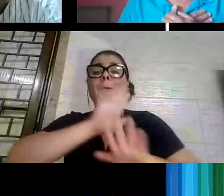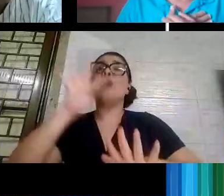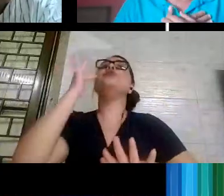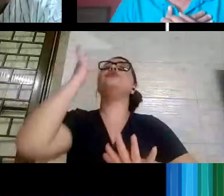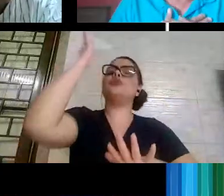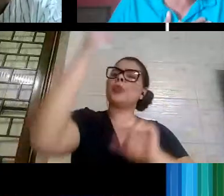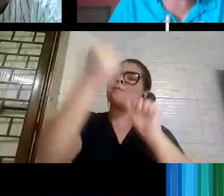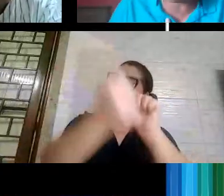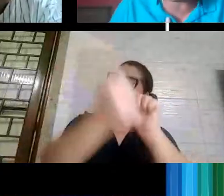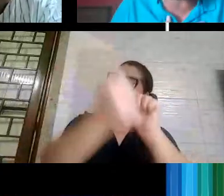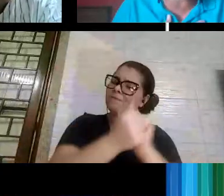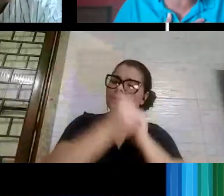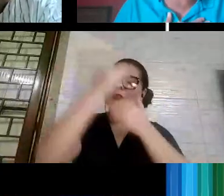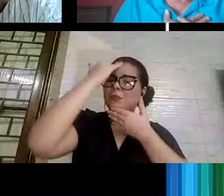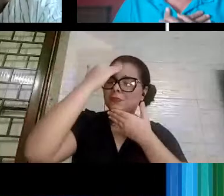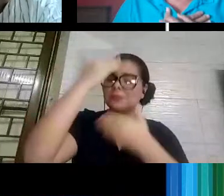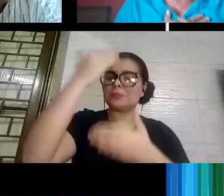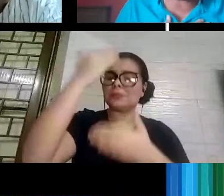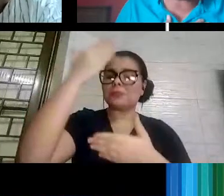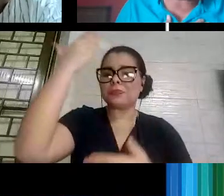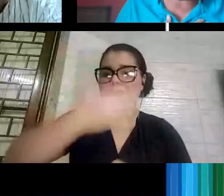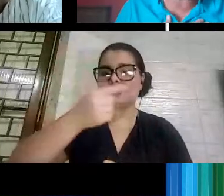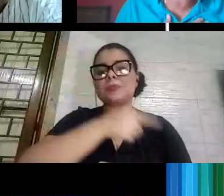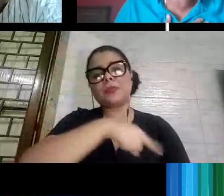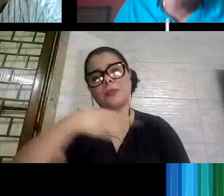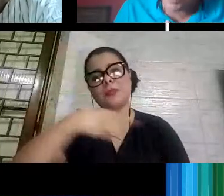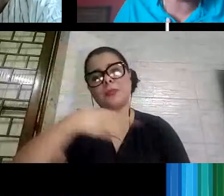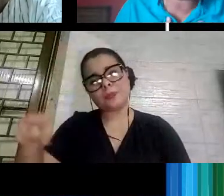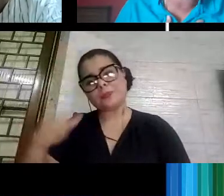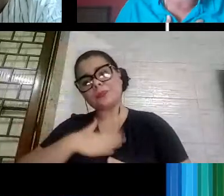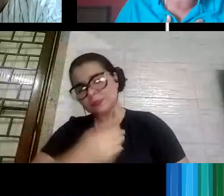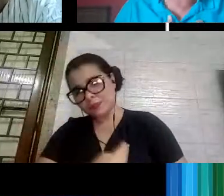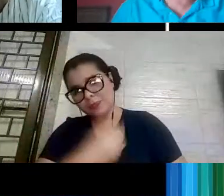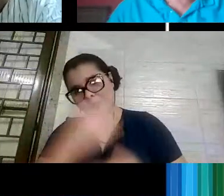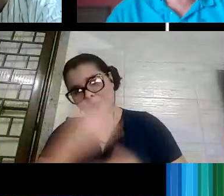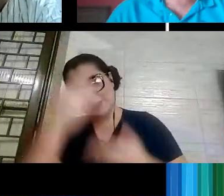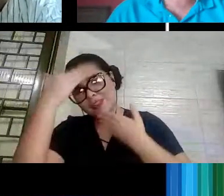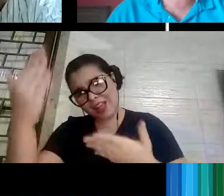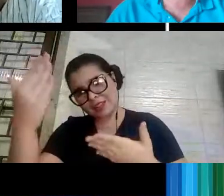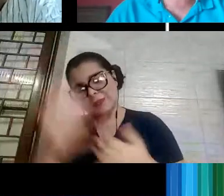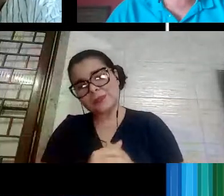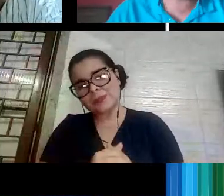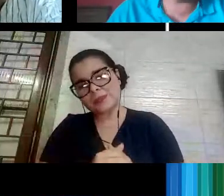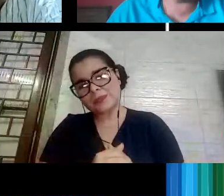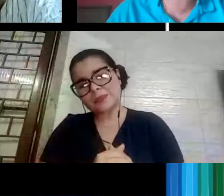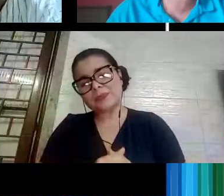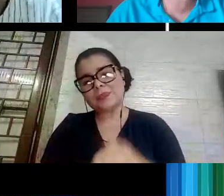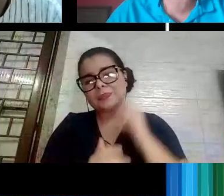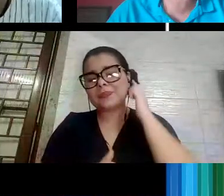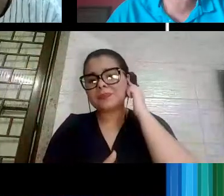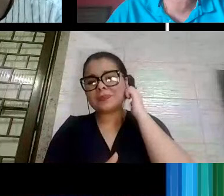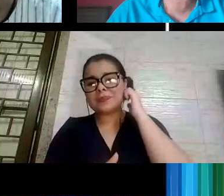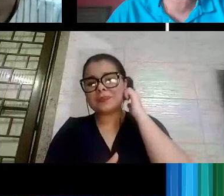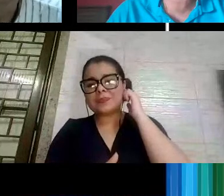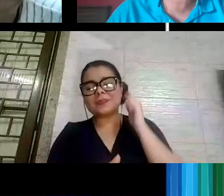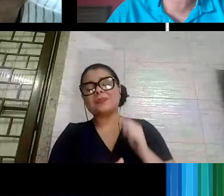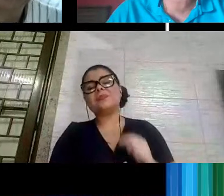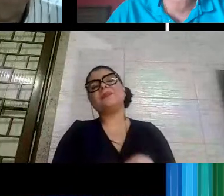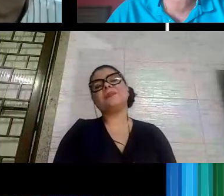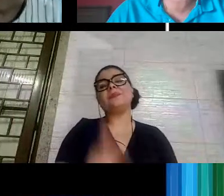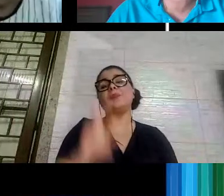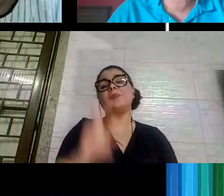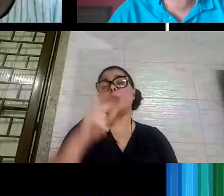são, e que virão a ser, muito obrigado pela presença de vocês na minha vida, muito obrigado. professor